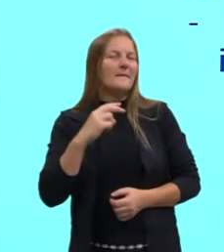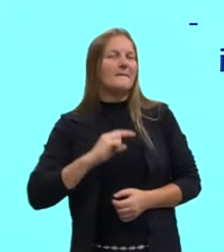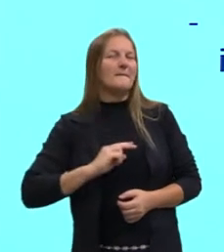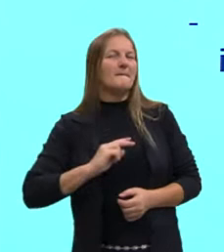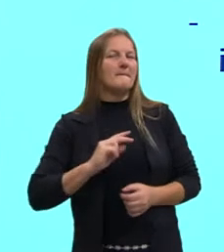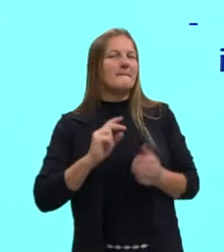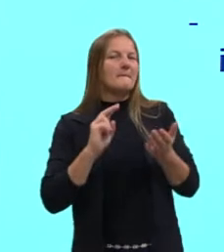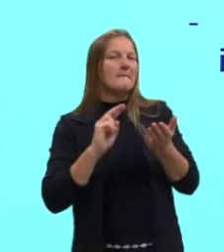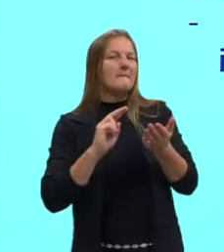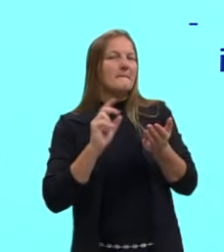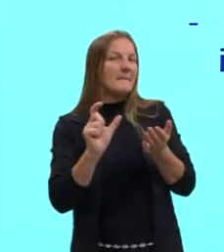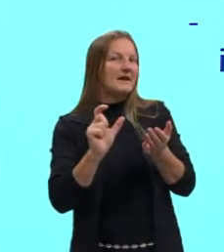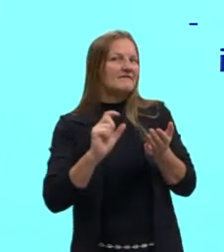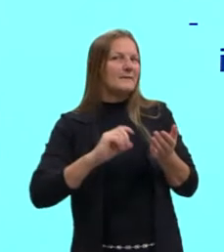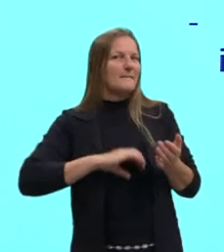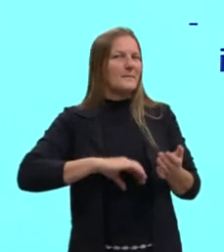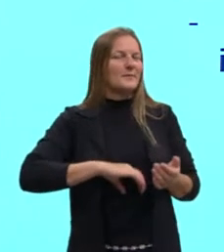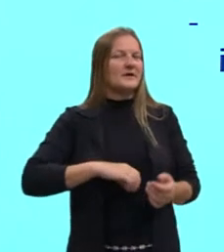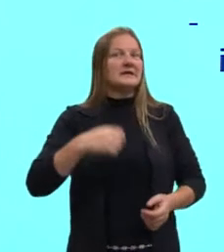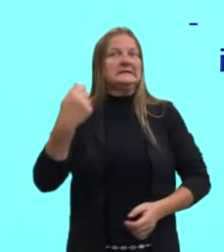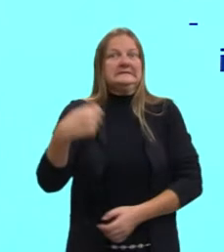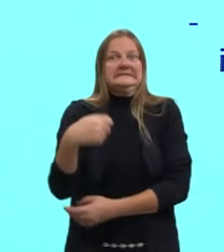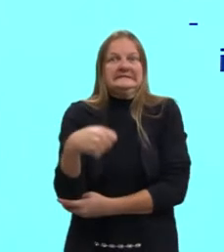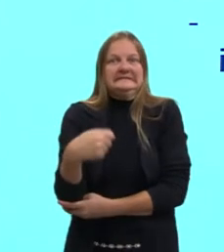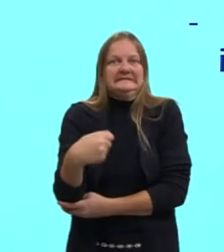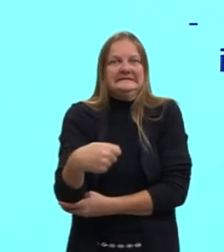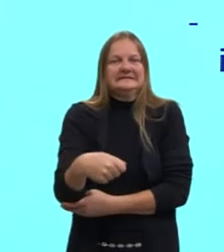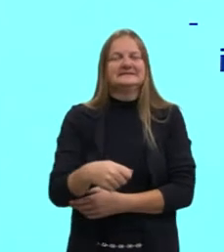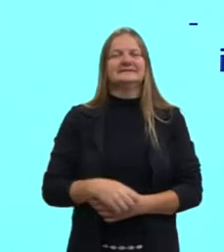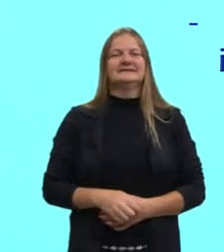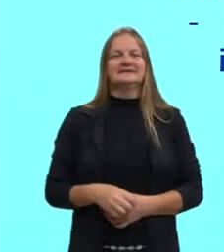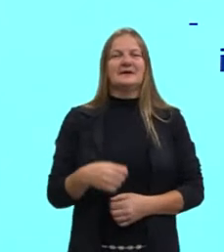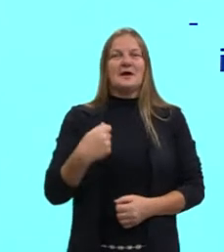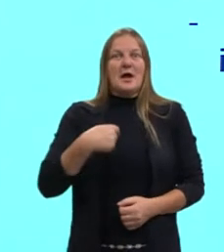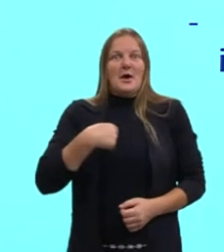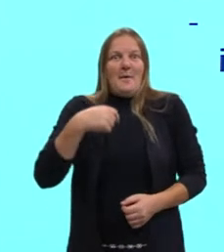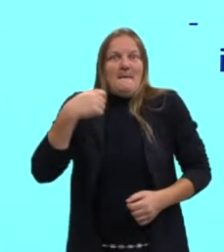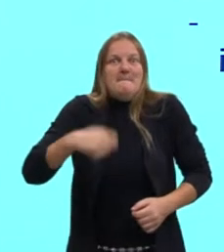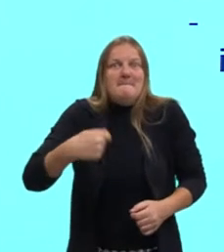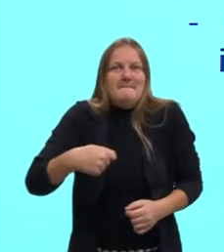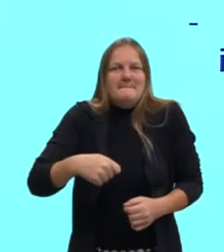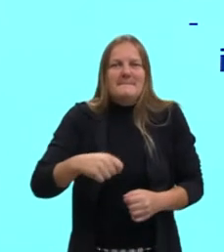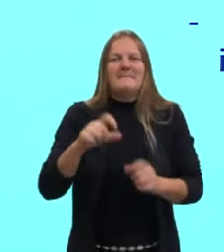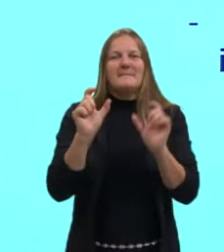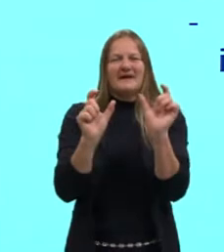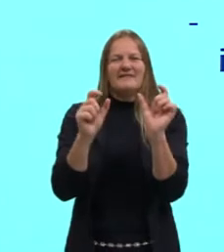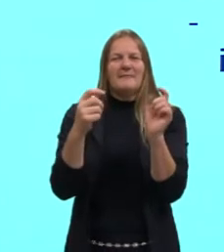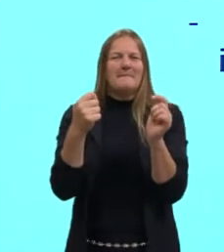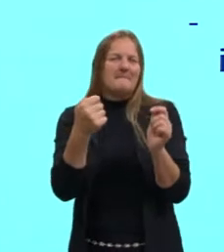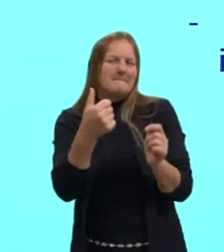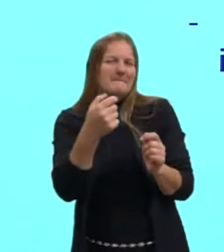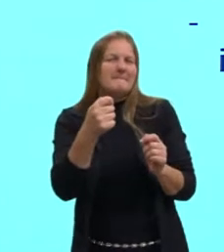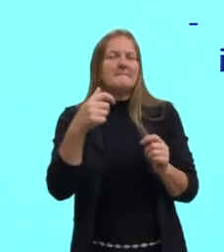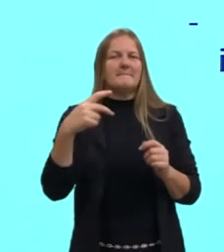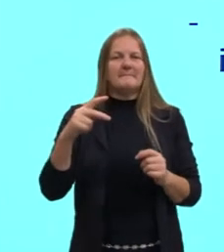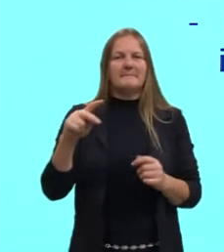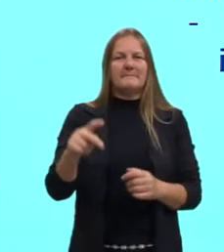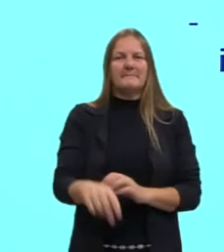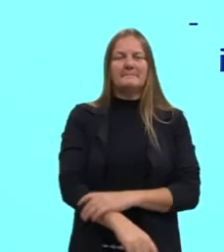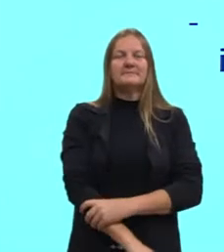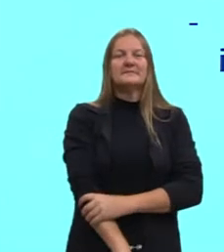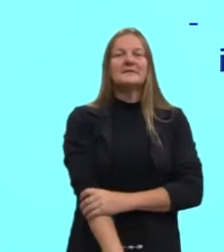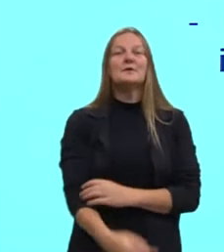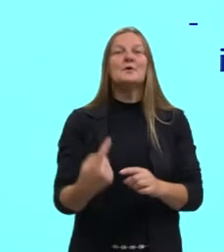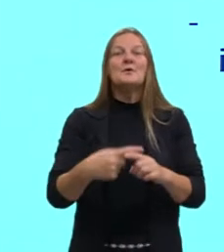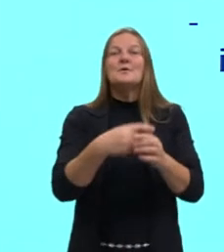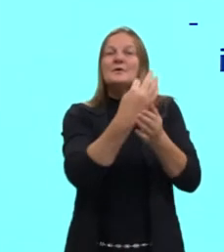Necessário. Hã? É preciso. Então, a primeira questão que o estudante tem que observar, quando pegar